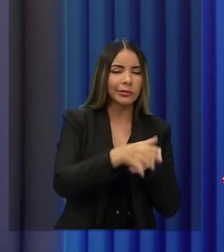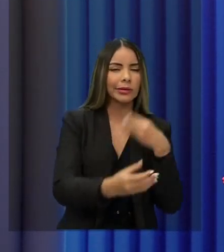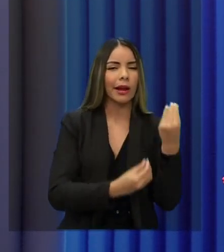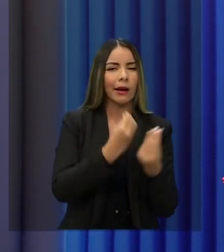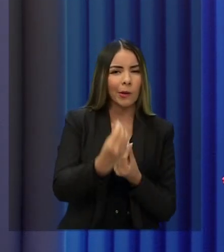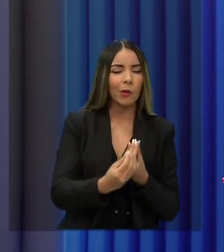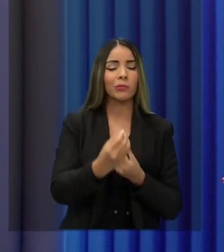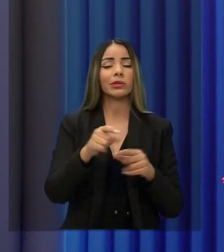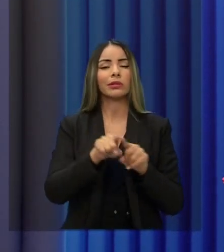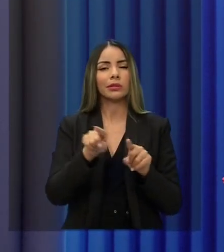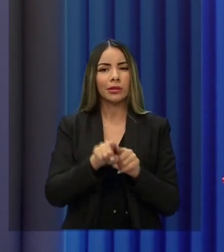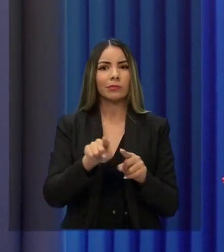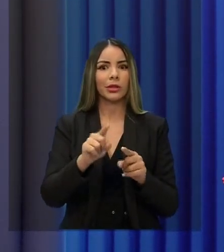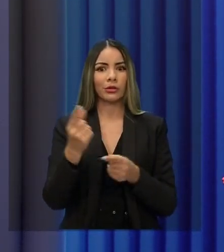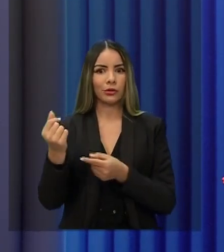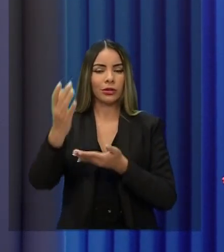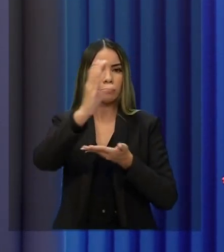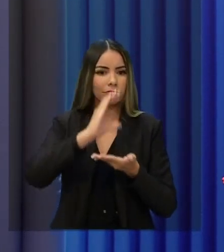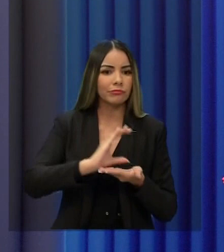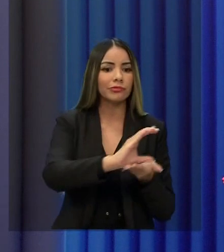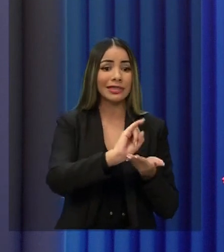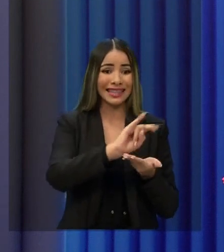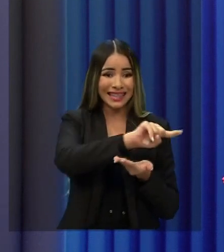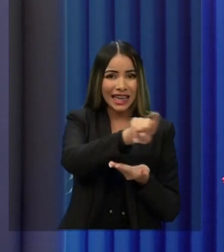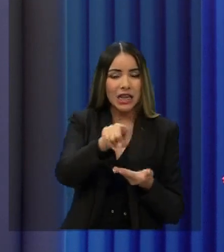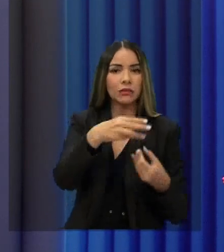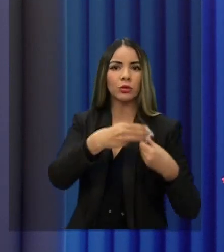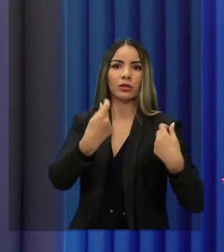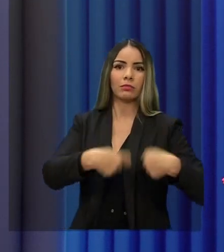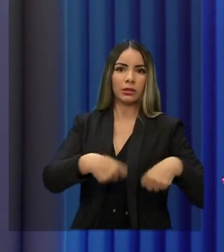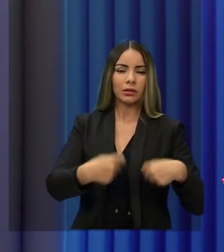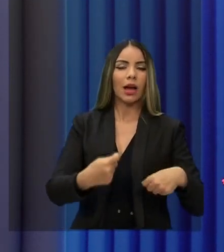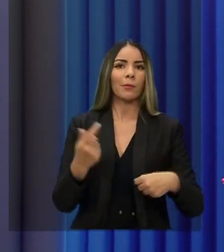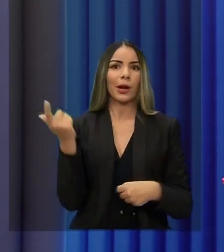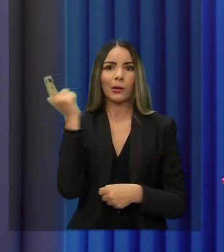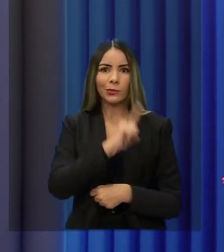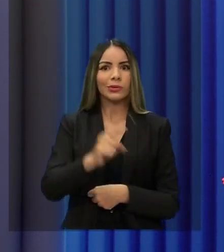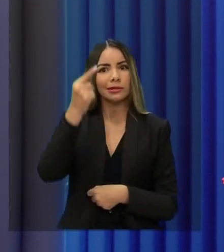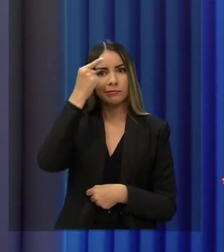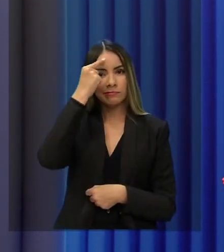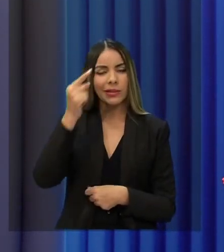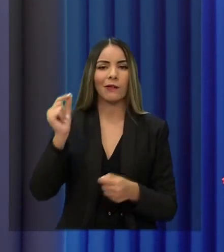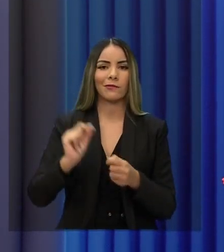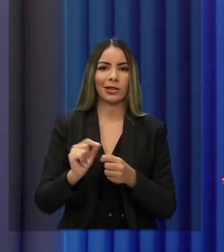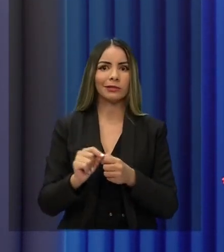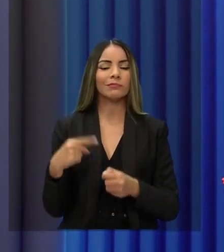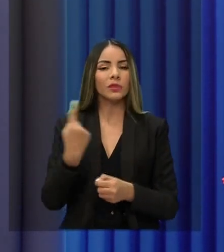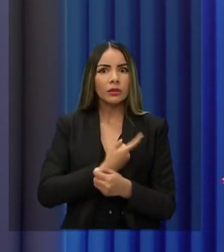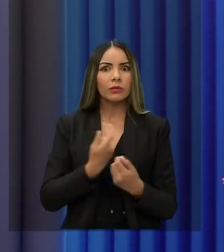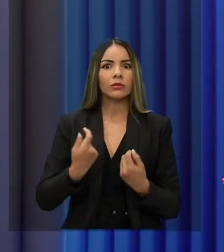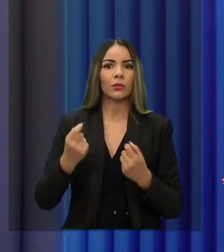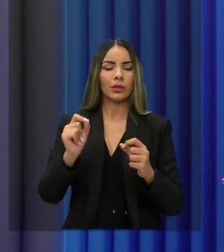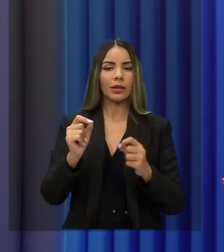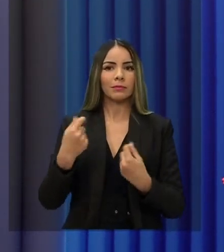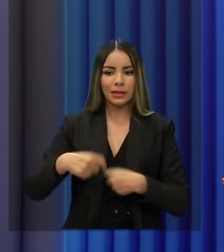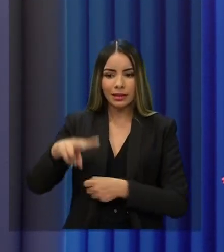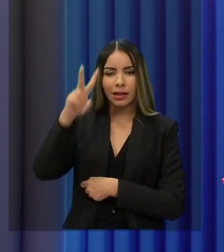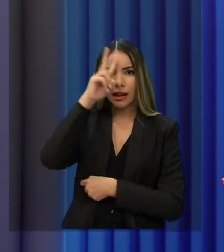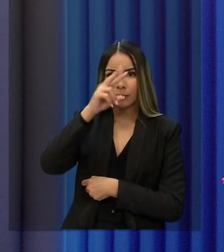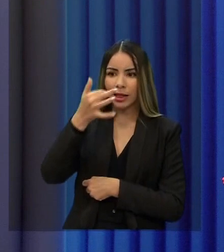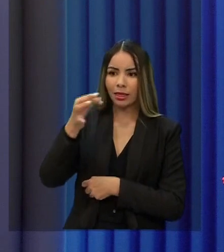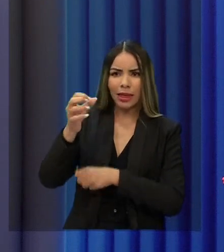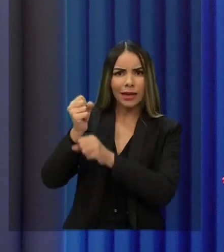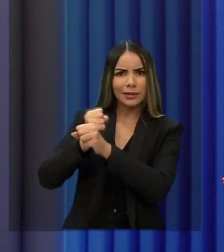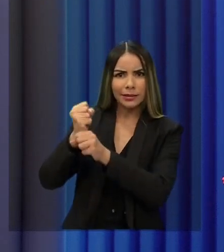e, inclusive, aportar recursos quando necessário para que essas ideias saiam do papel. A gente precisa lembrar que o senhor mesmo falou, há 10